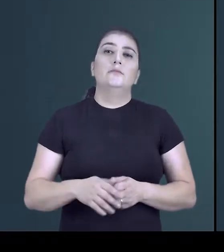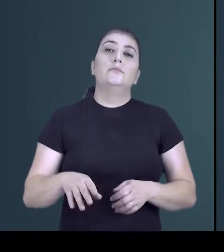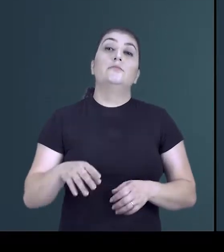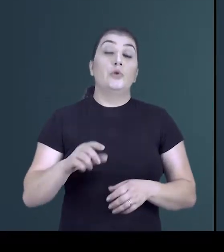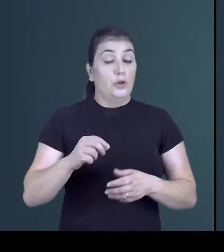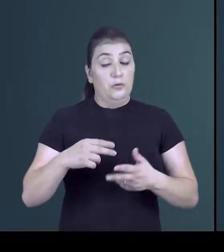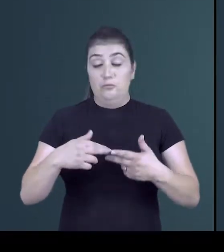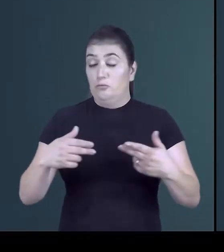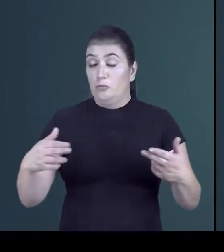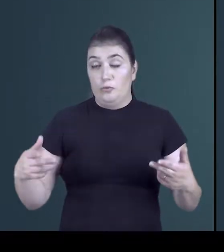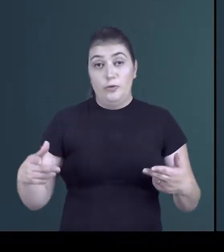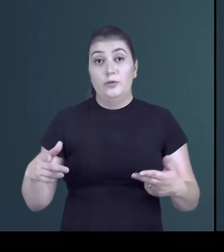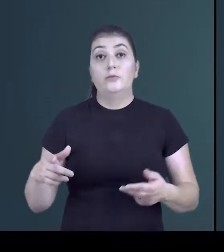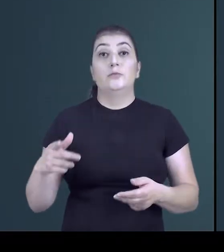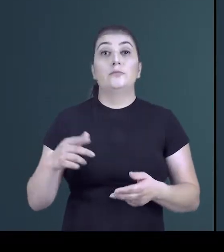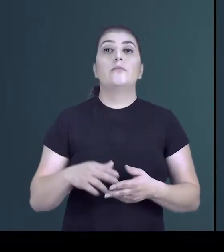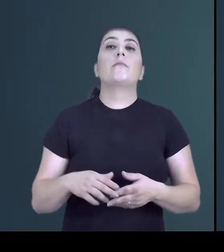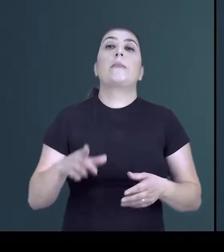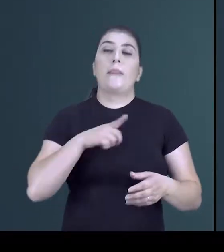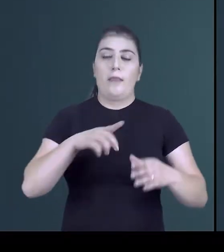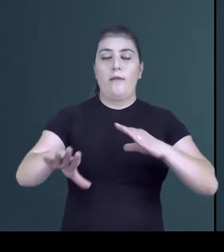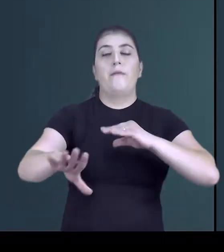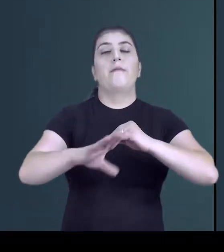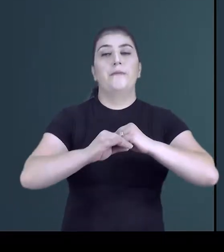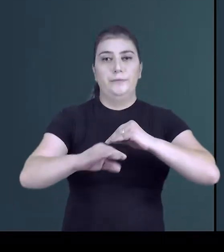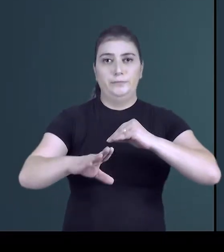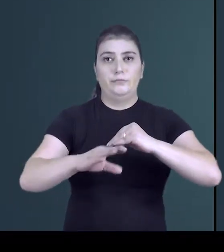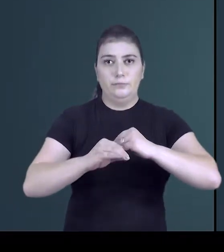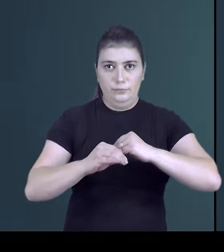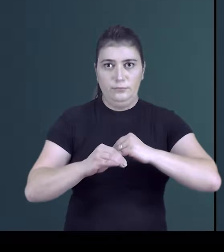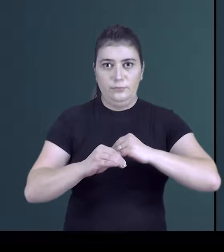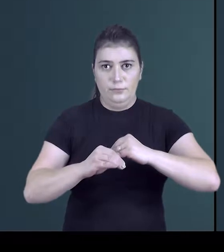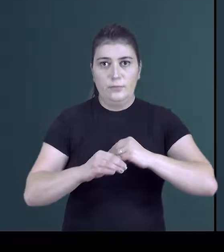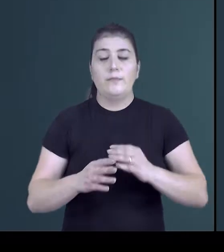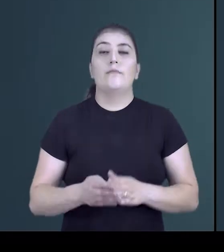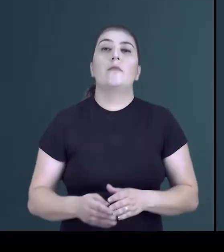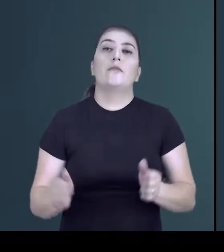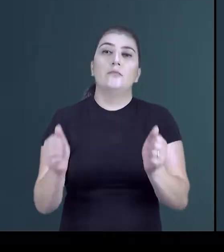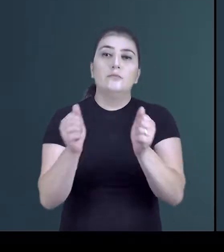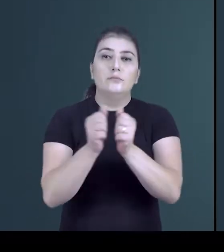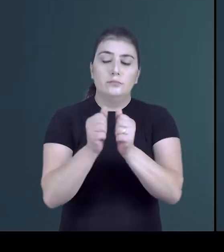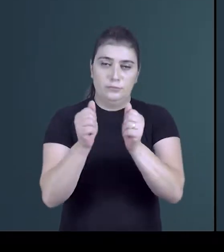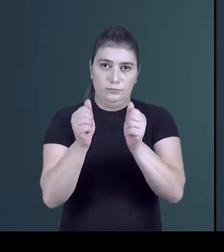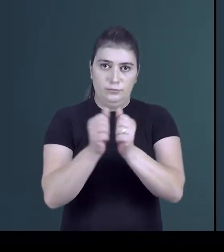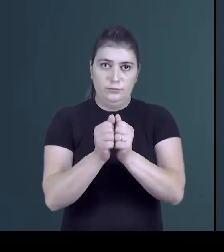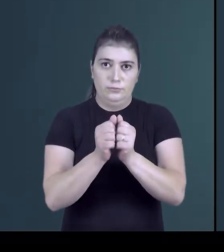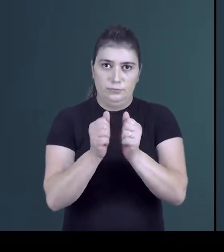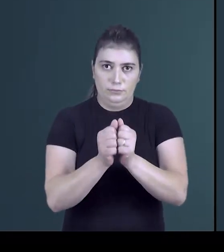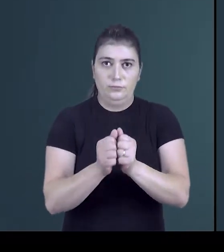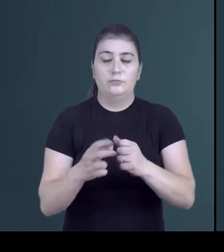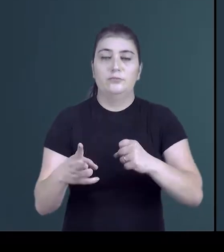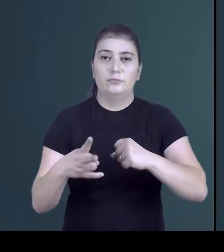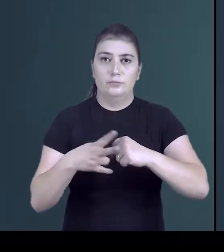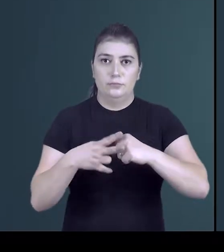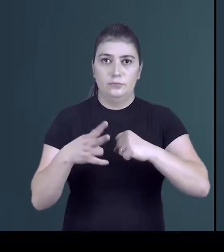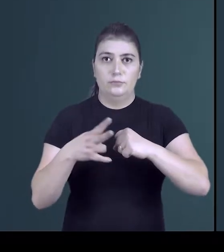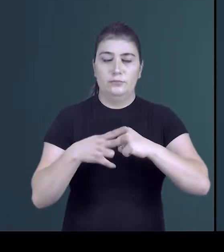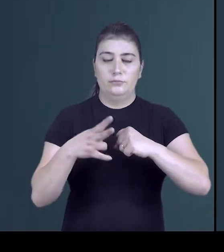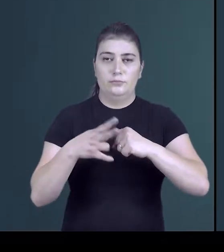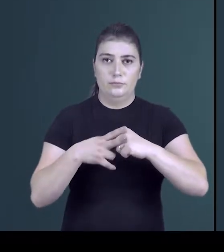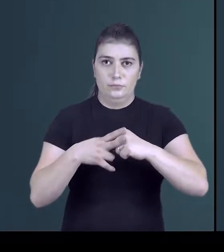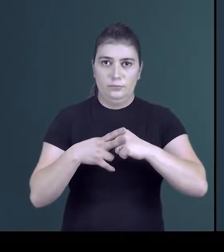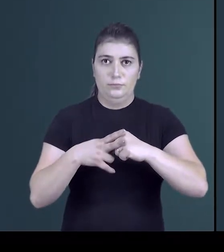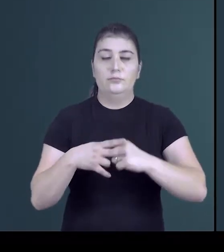e outras partes, os seus complementos, ou elementos, juntos a essa estrutura verbal, como